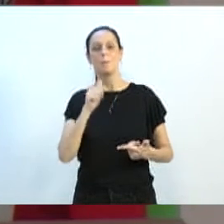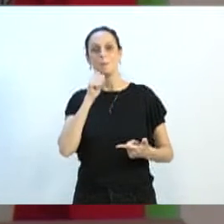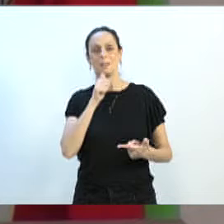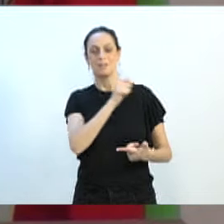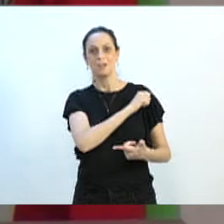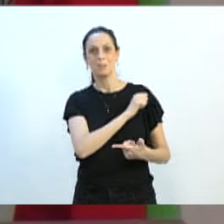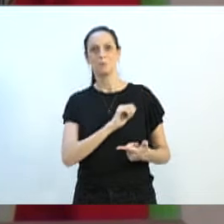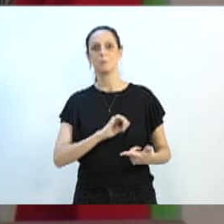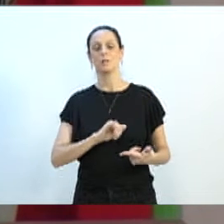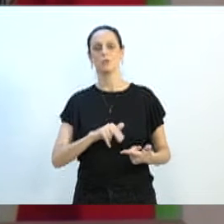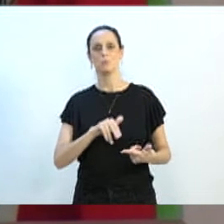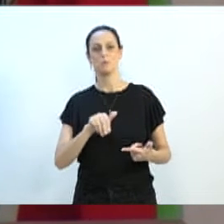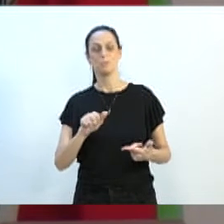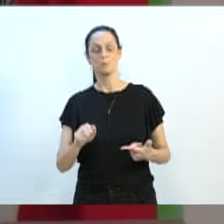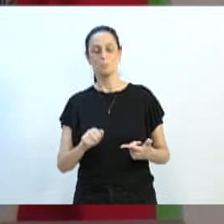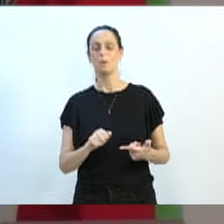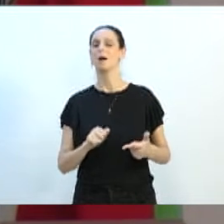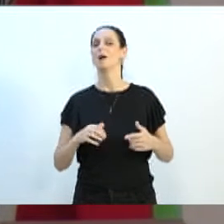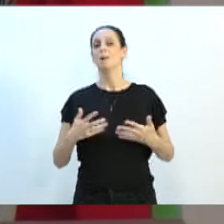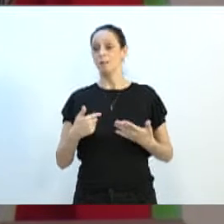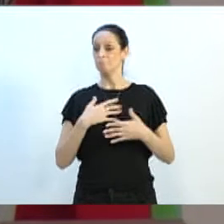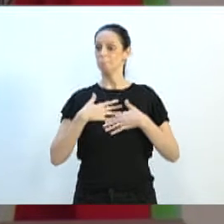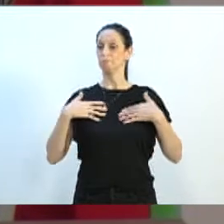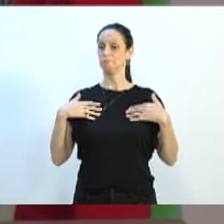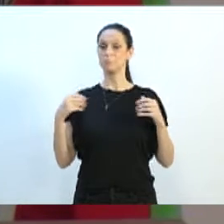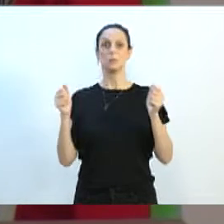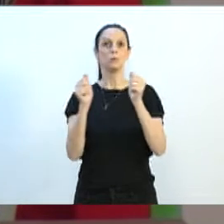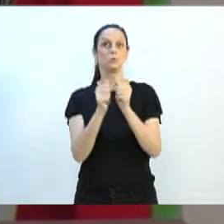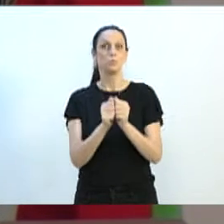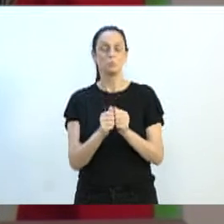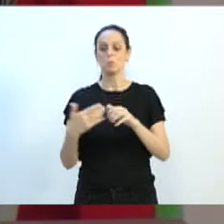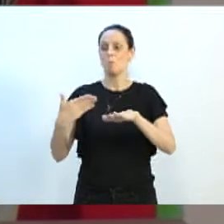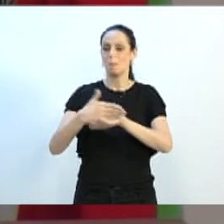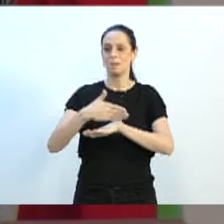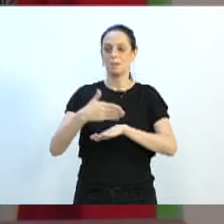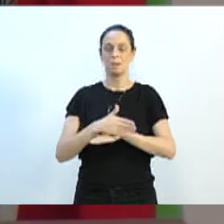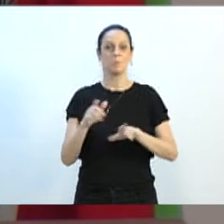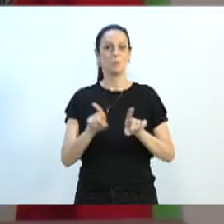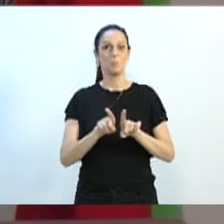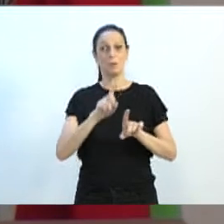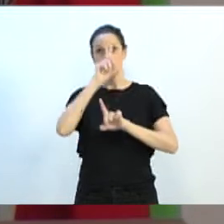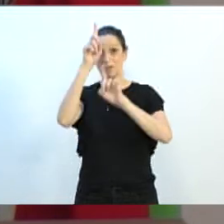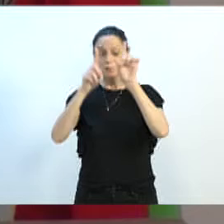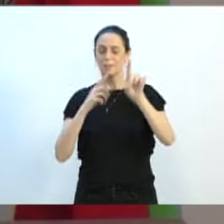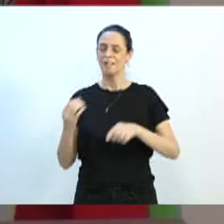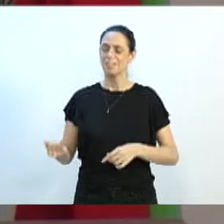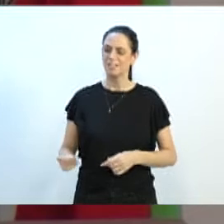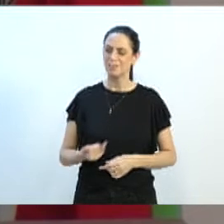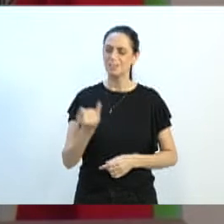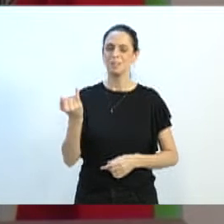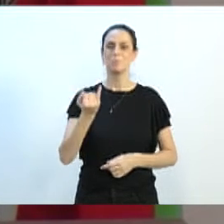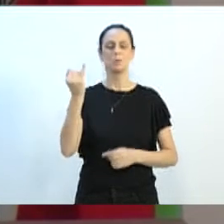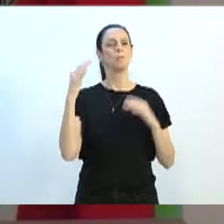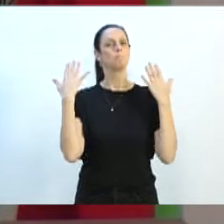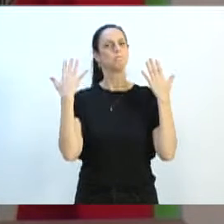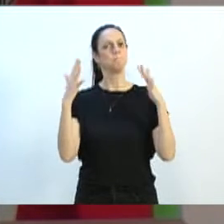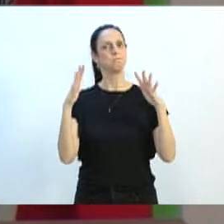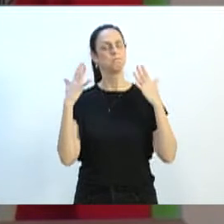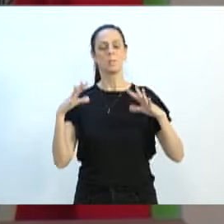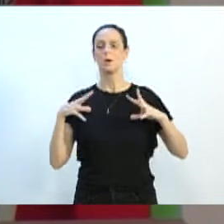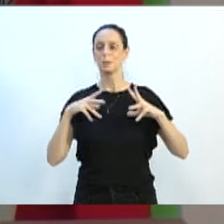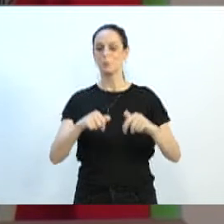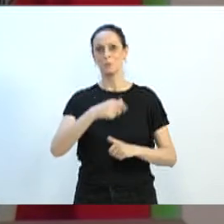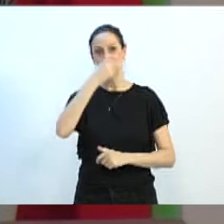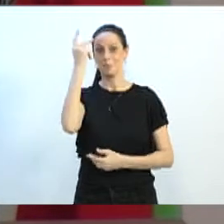nessa ponte. É uma honra poder, de alguma forma, estar participando, direto ou indiretamente, de uma ideia tão importante como essa. E parabenizo todos aqueles que se